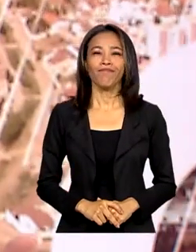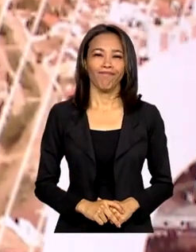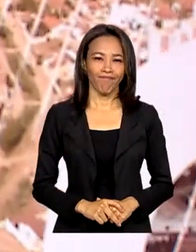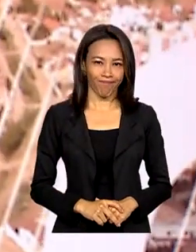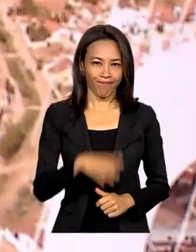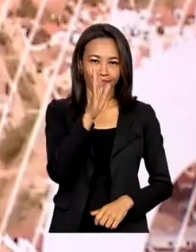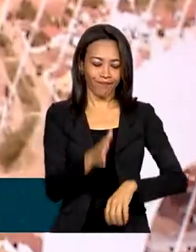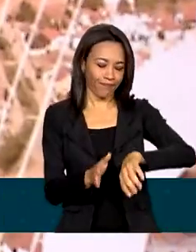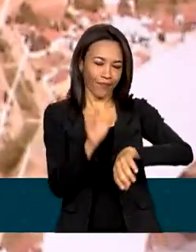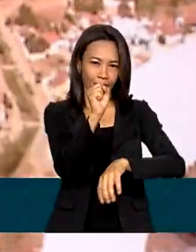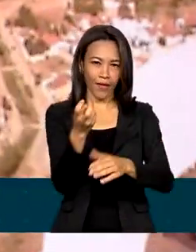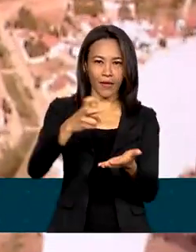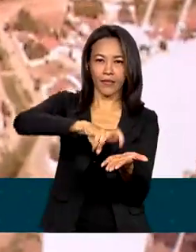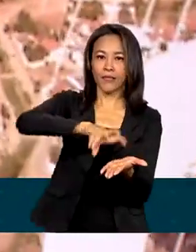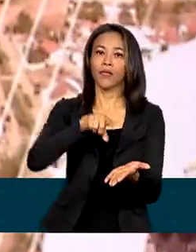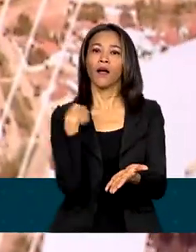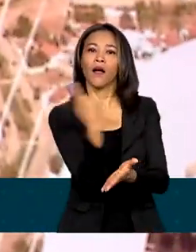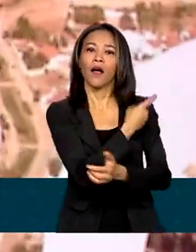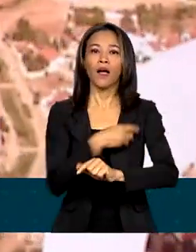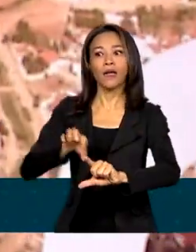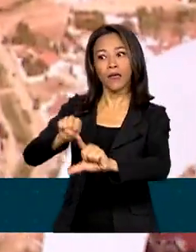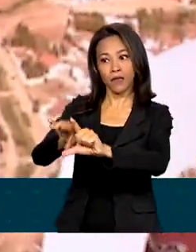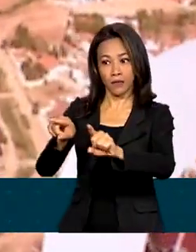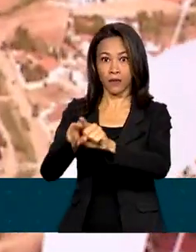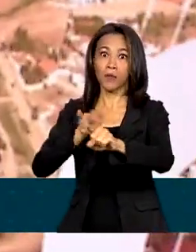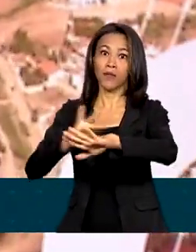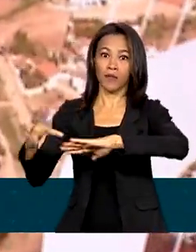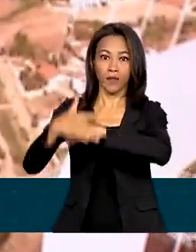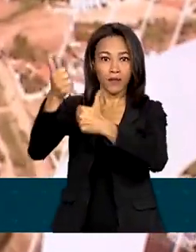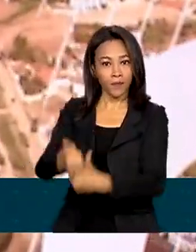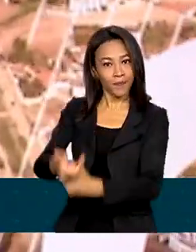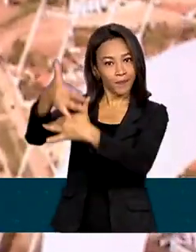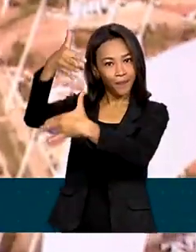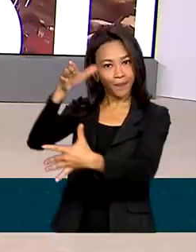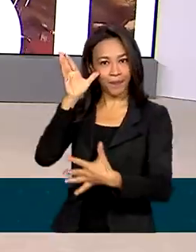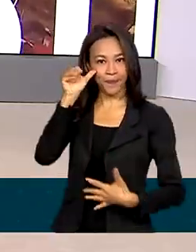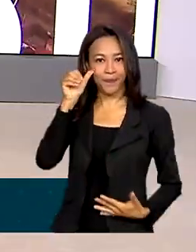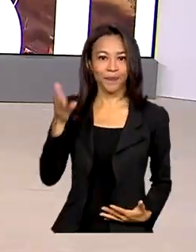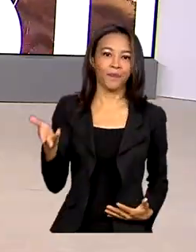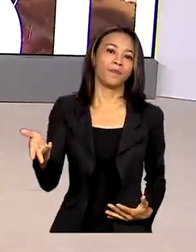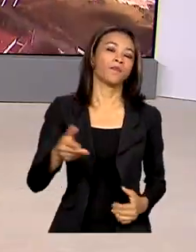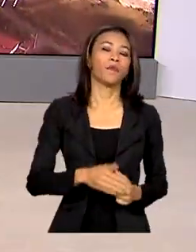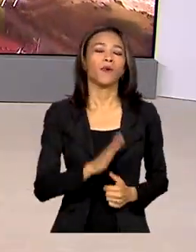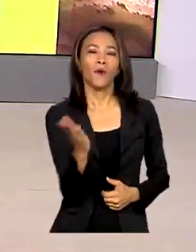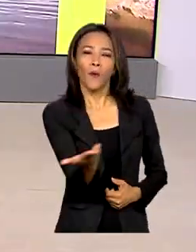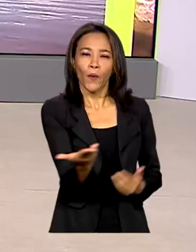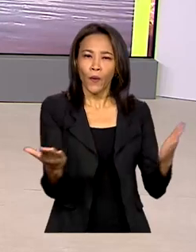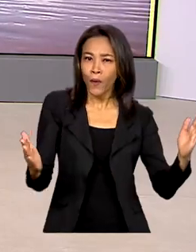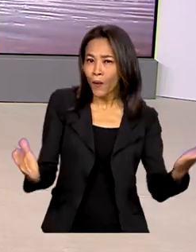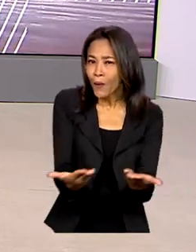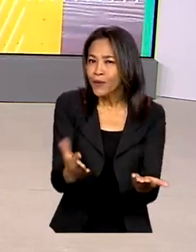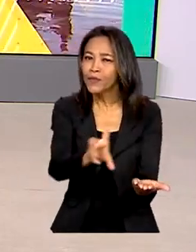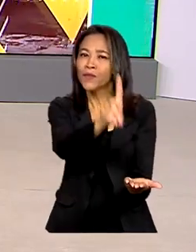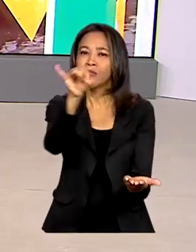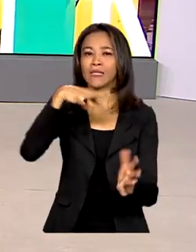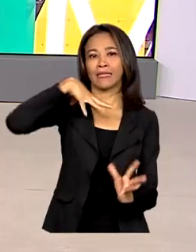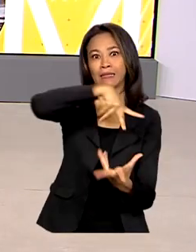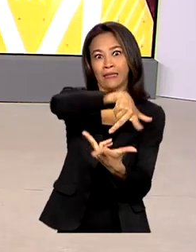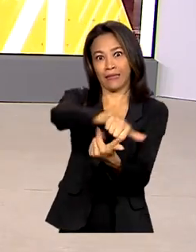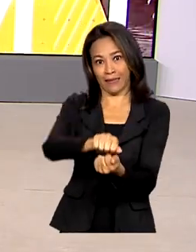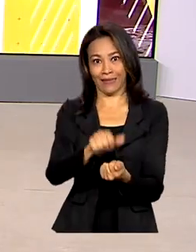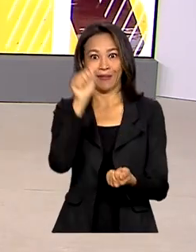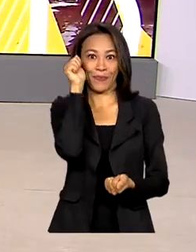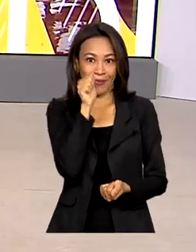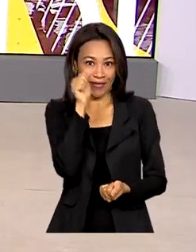8 horas da manhã, estamos ao vivo também pelas redes sociais. Hoje, Dia Internacional da Mulher, o